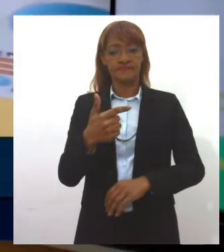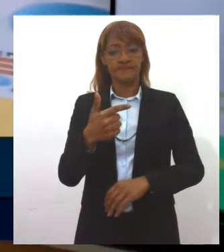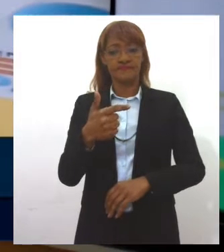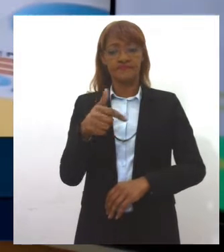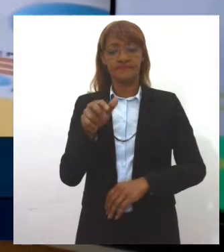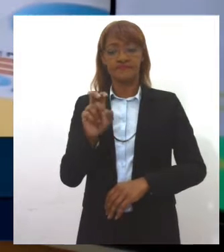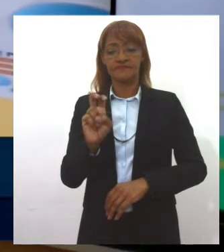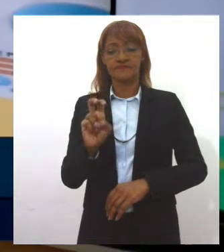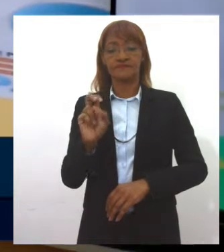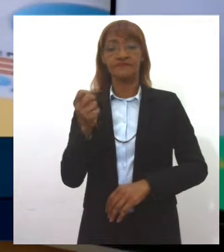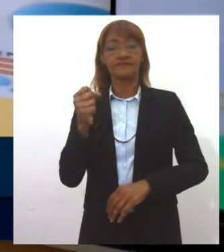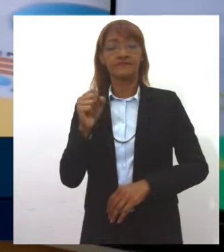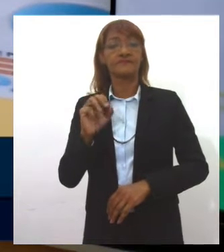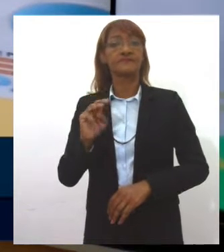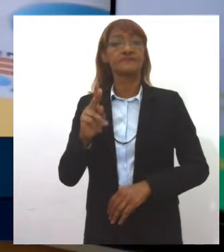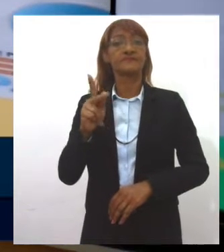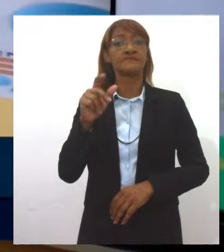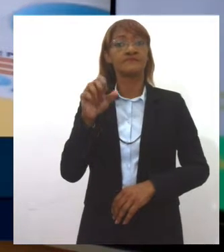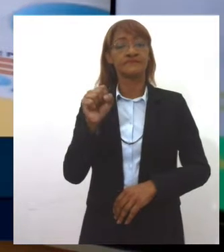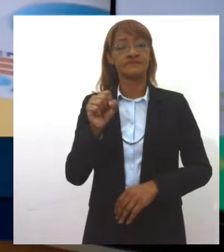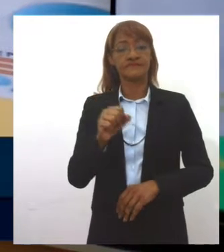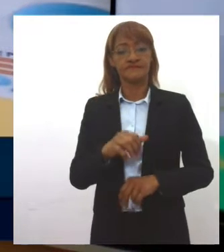258 milhões de reais.